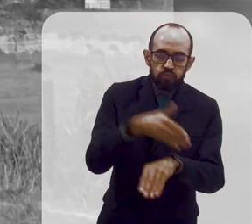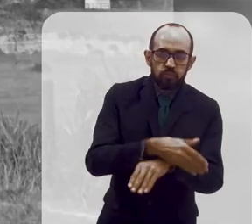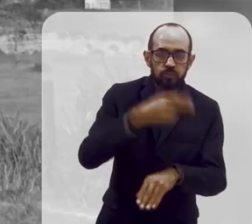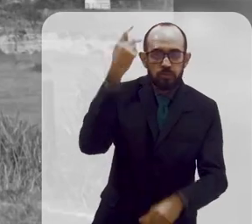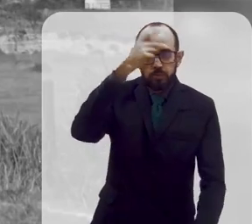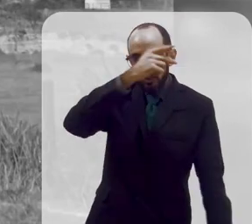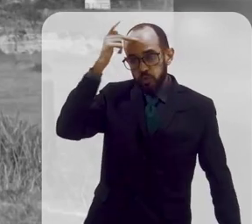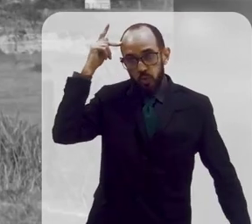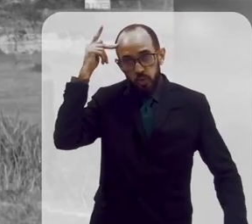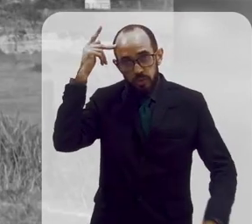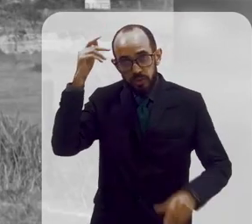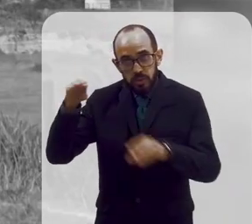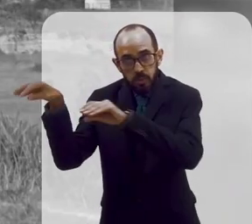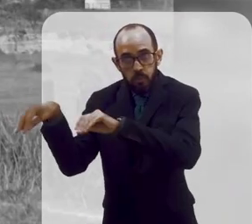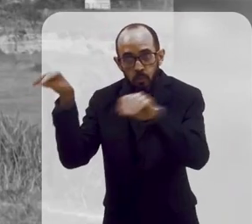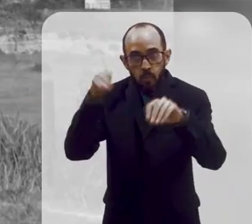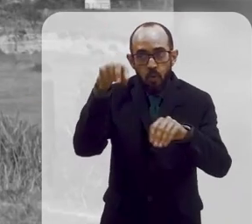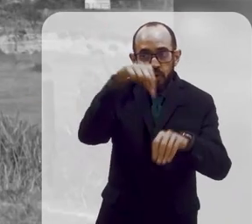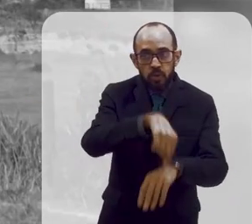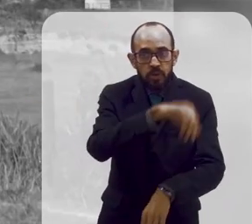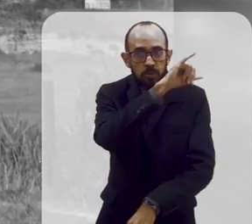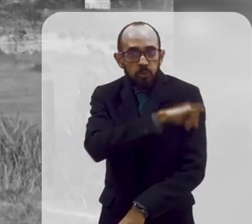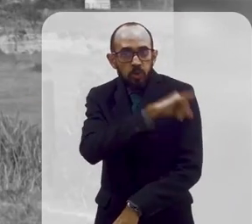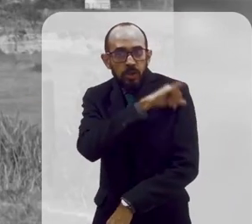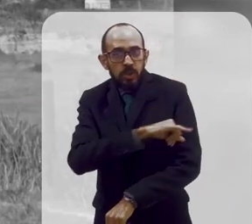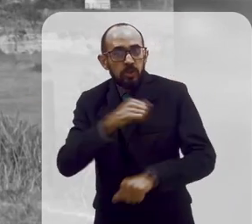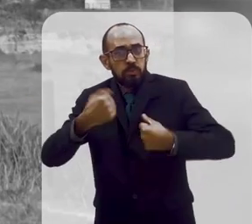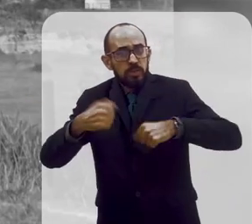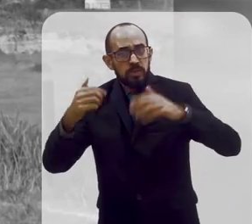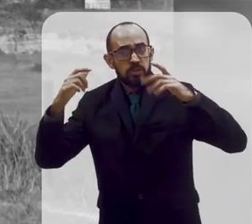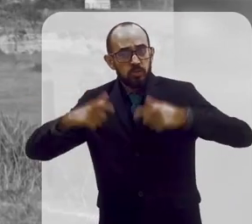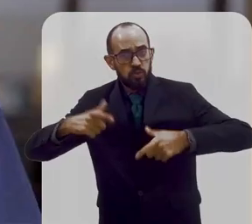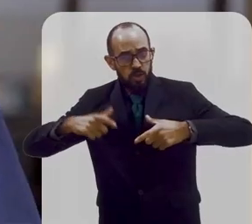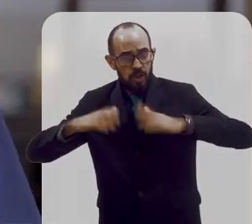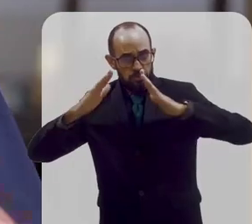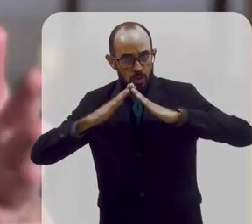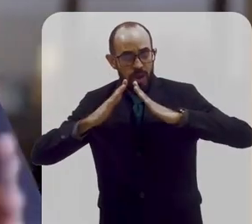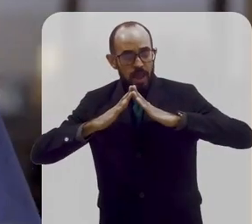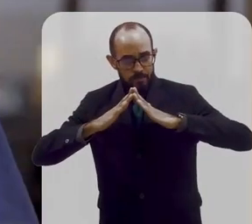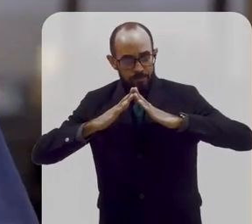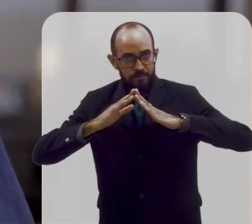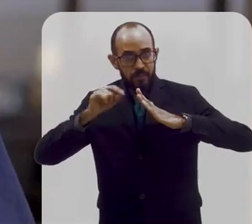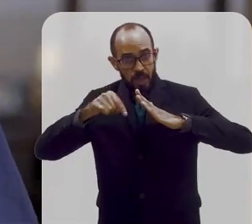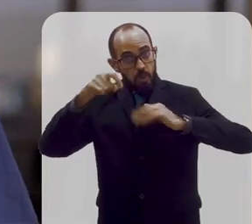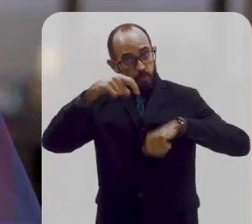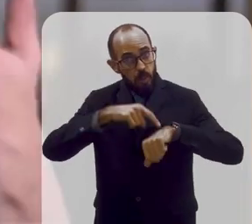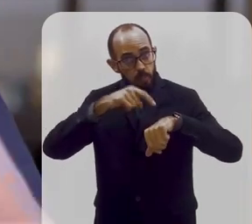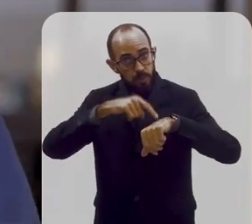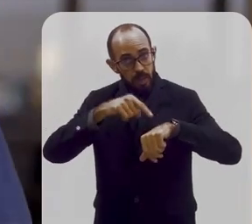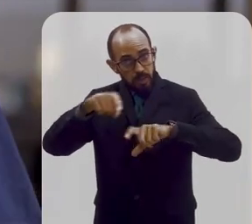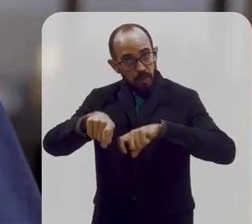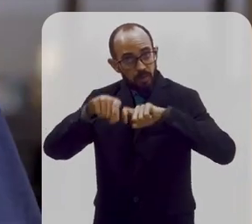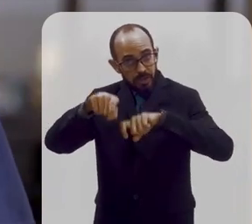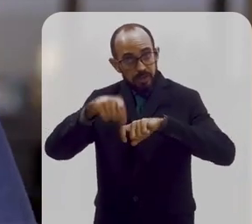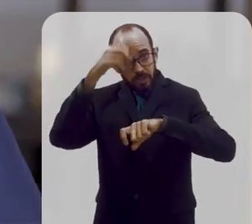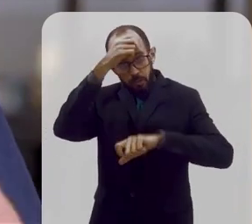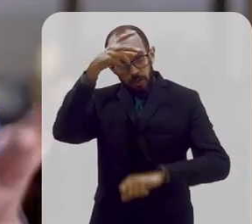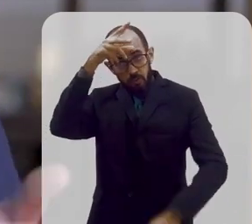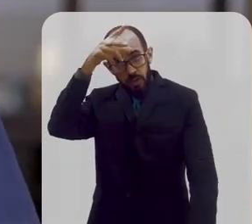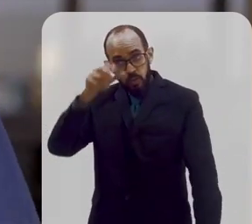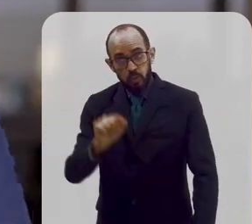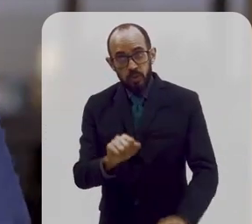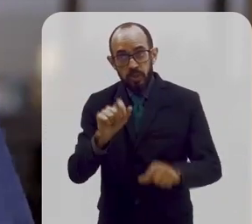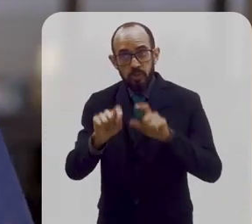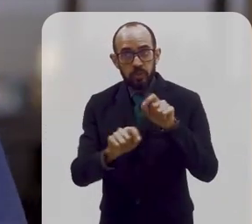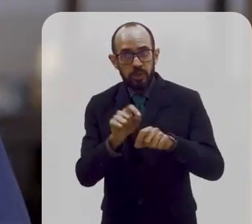interna quanto externa, chegando na cidade e precisando de áreas para morar. E, nesse momento, é uma fazenda da prefeitura, e a